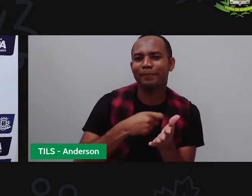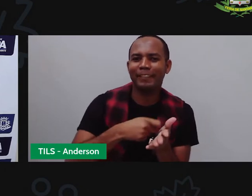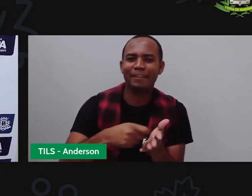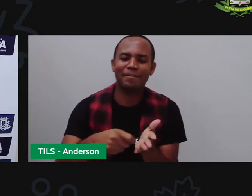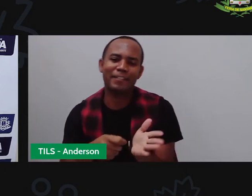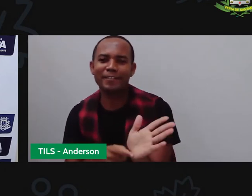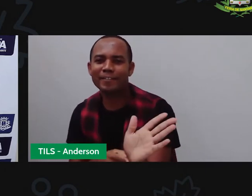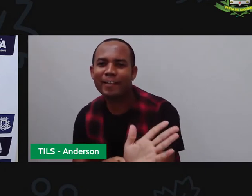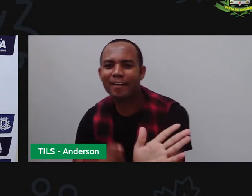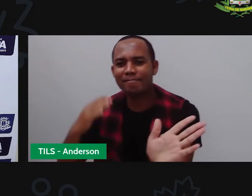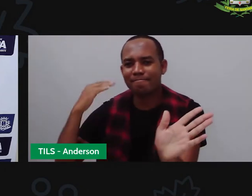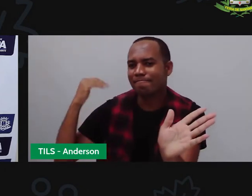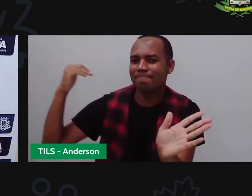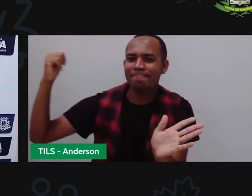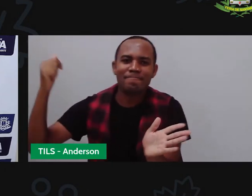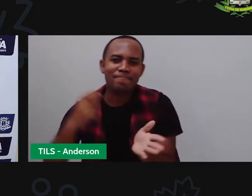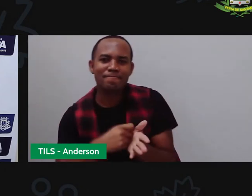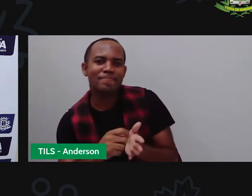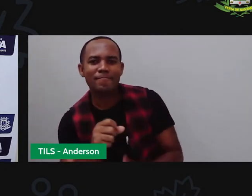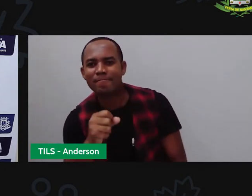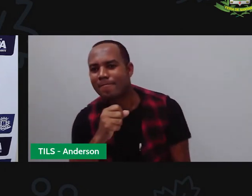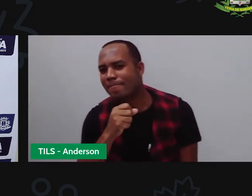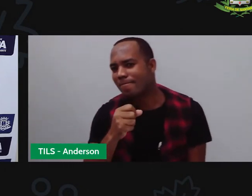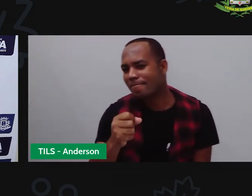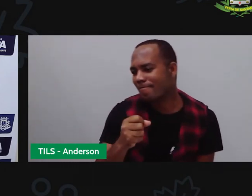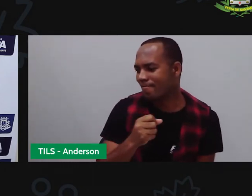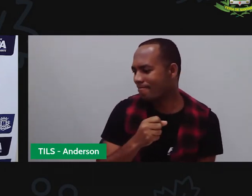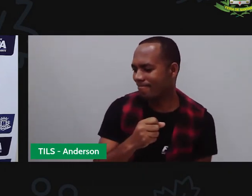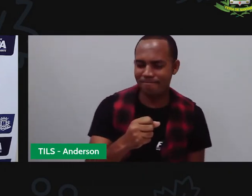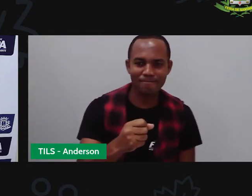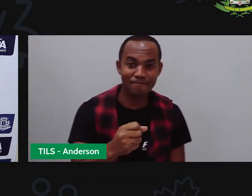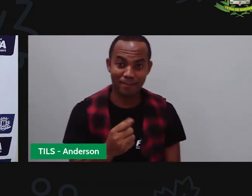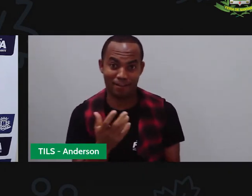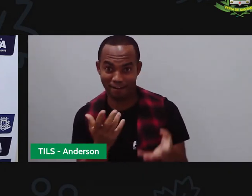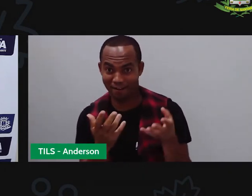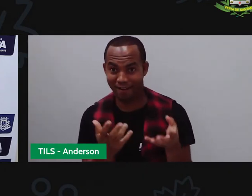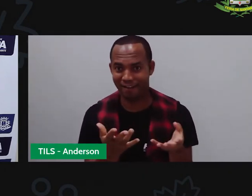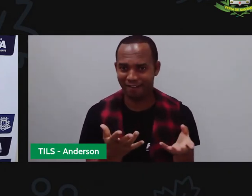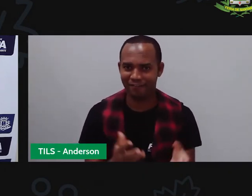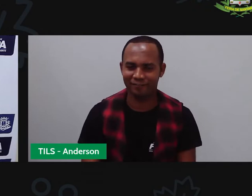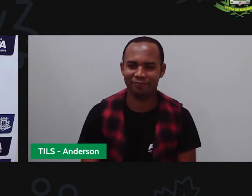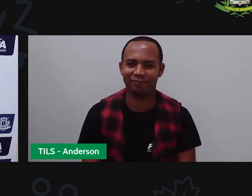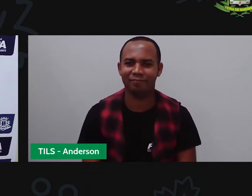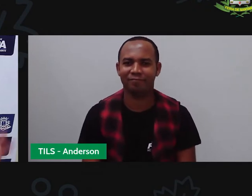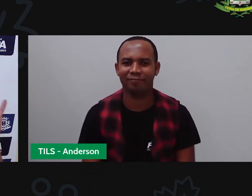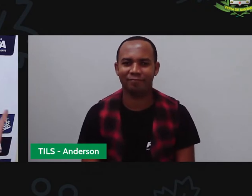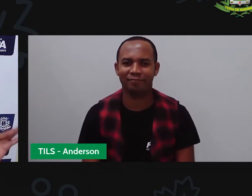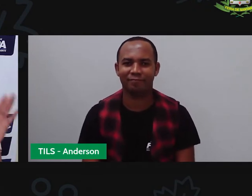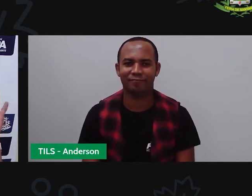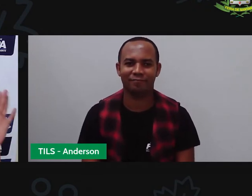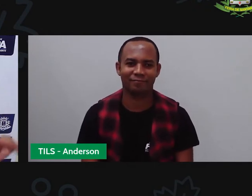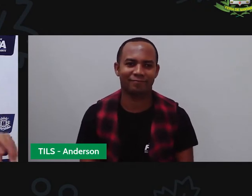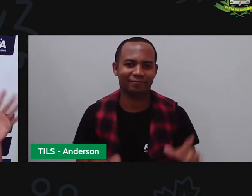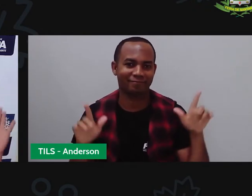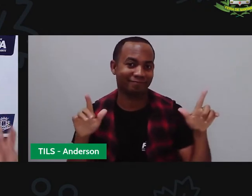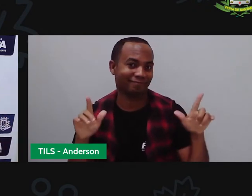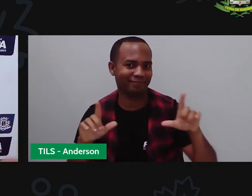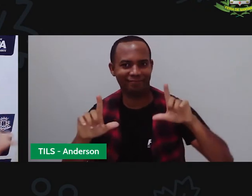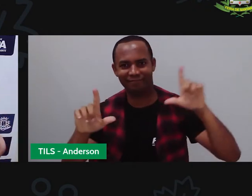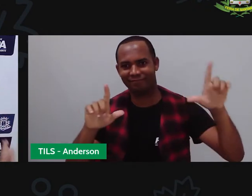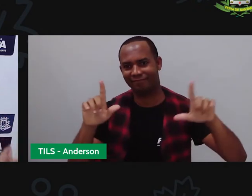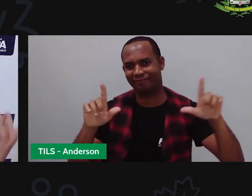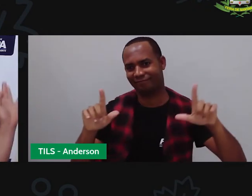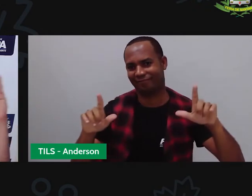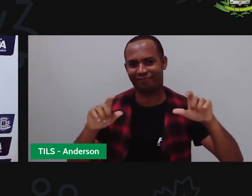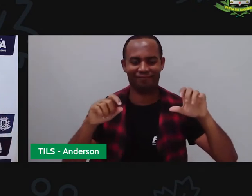Já vou chegar assim agora, famosa. É isso aí, quero ficar assim, né? Quero ficar famosa, ser uma grande artista, gravar